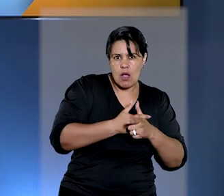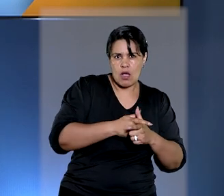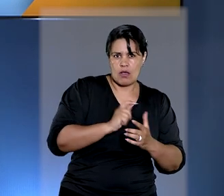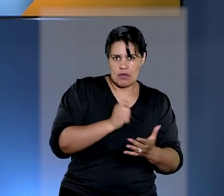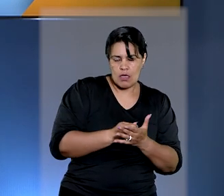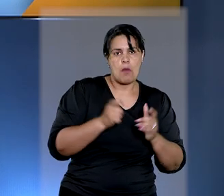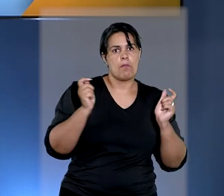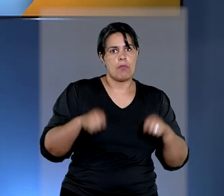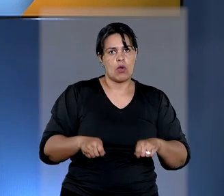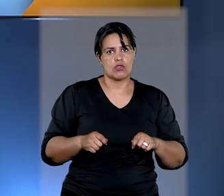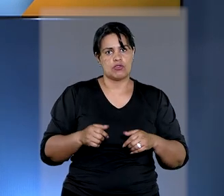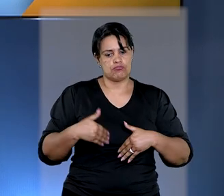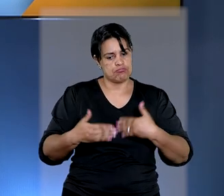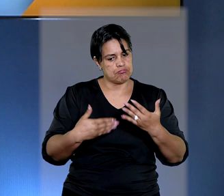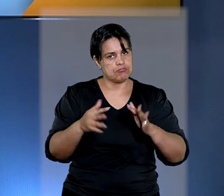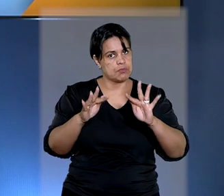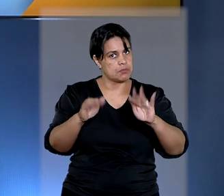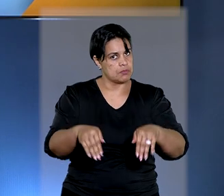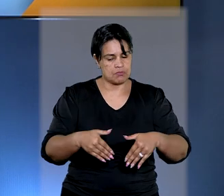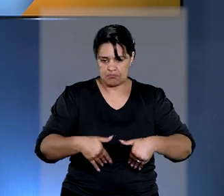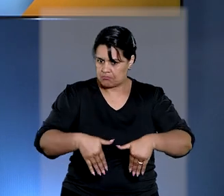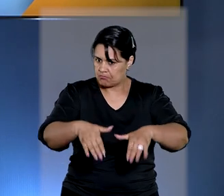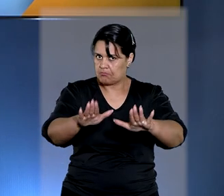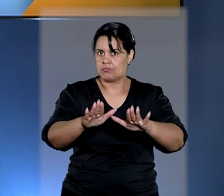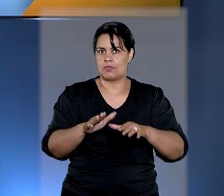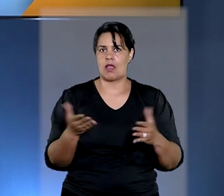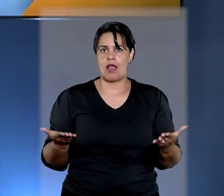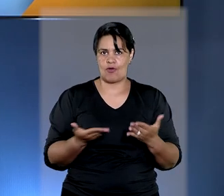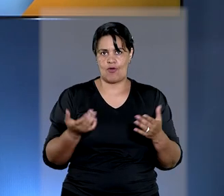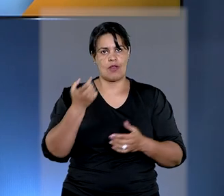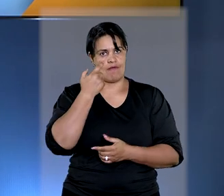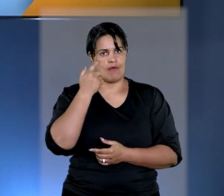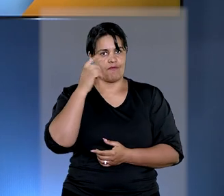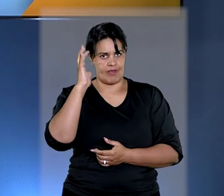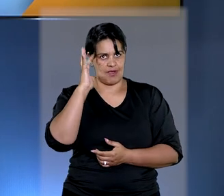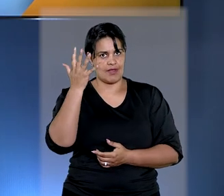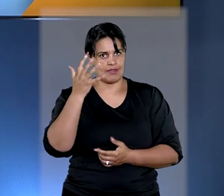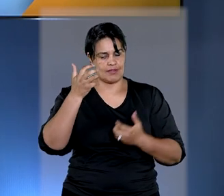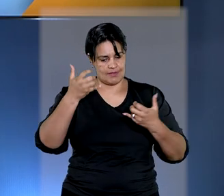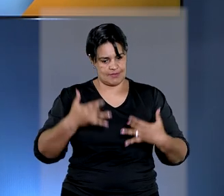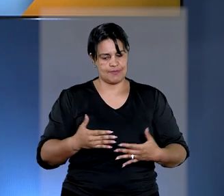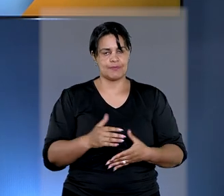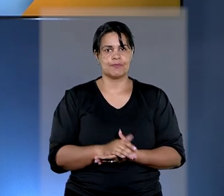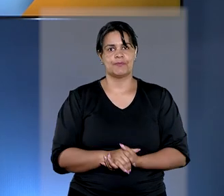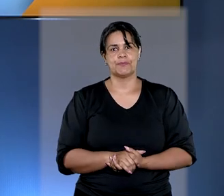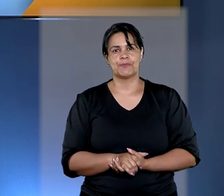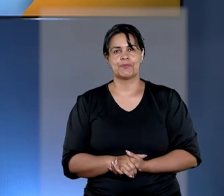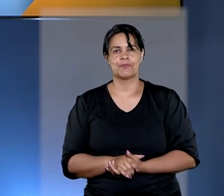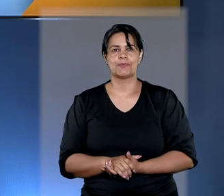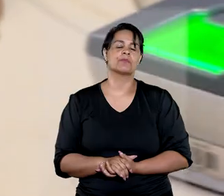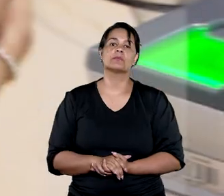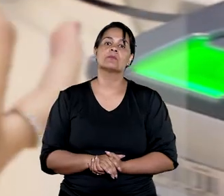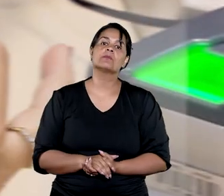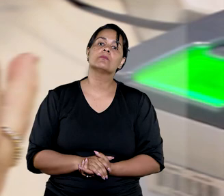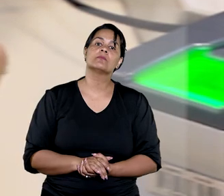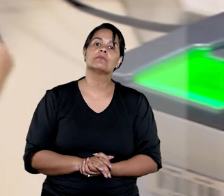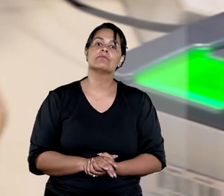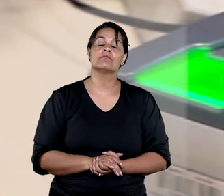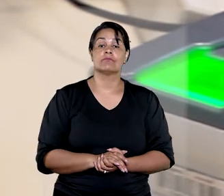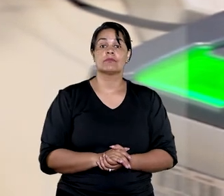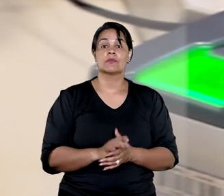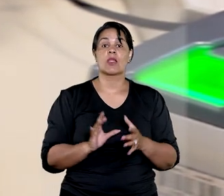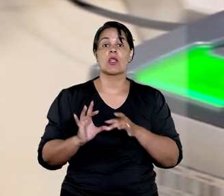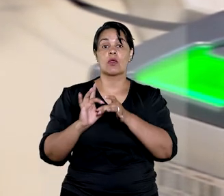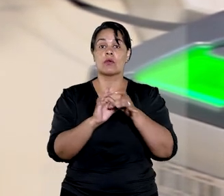podem valer por tempo indeterminado. Você confere a decisão da terceira turma com Jéssica Castro. Por maioria